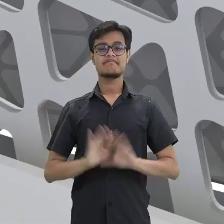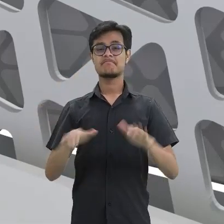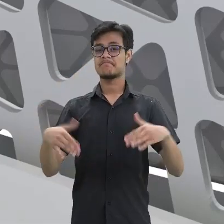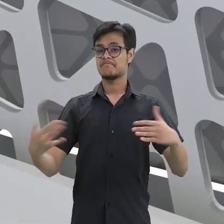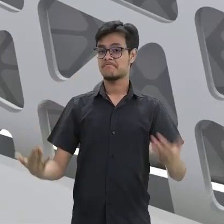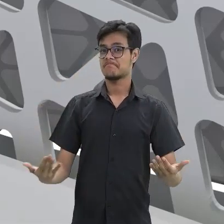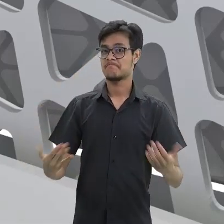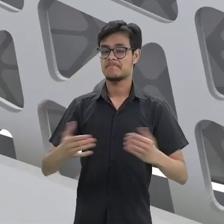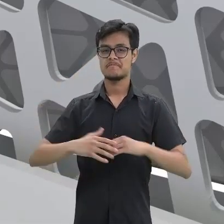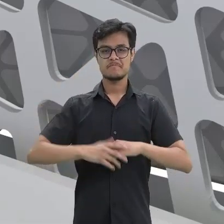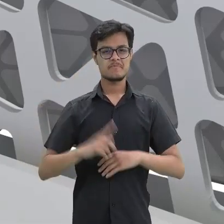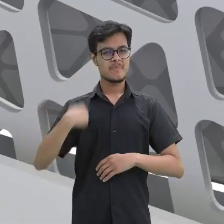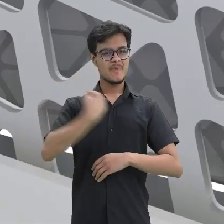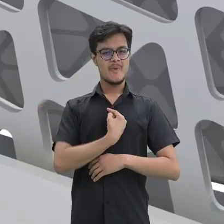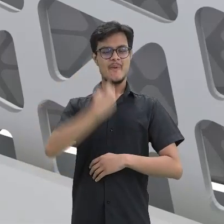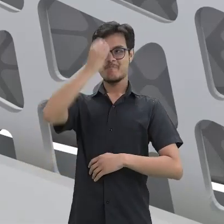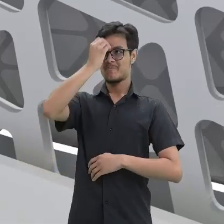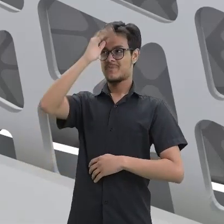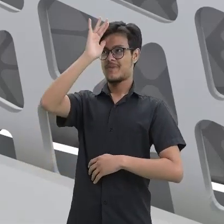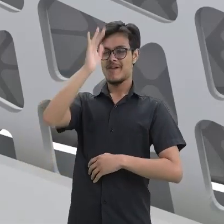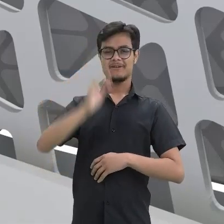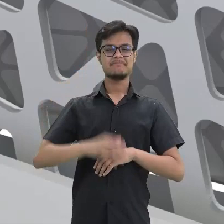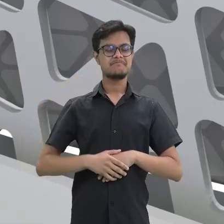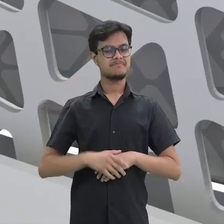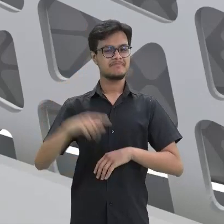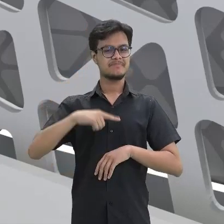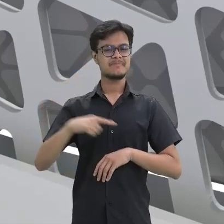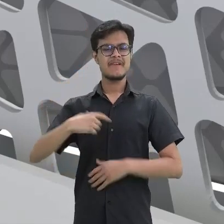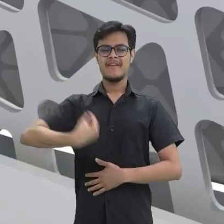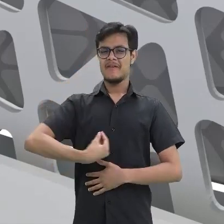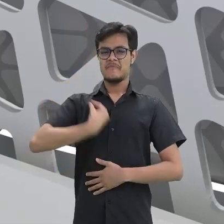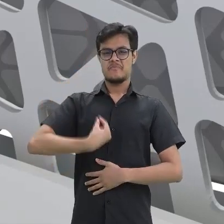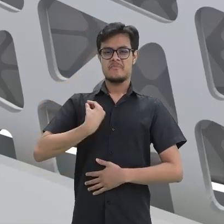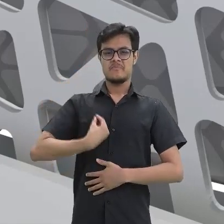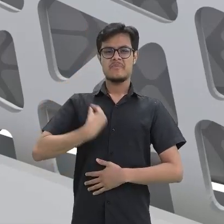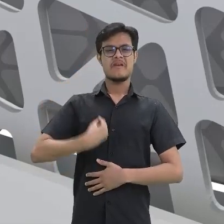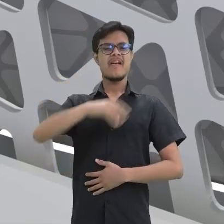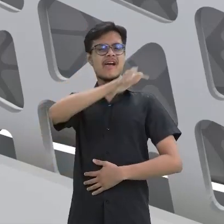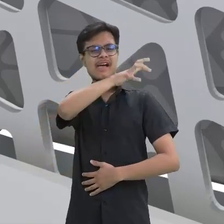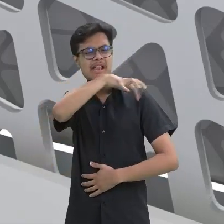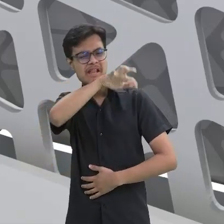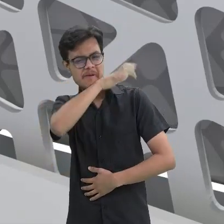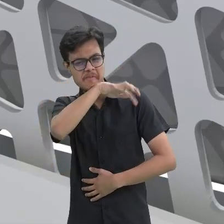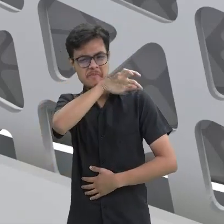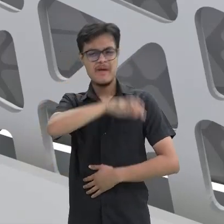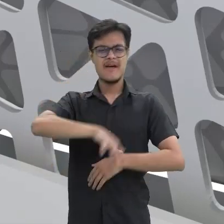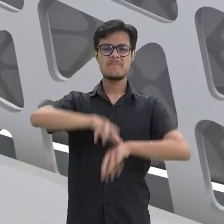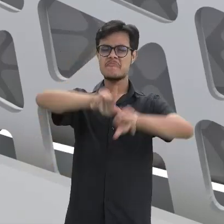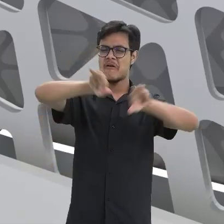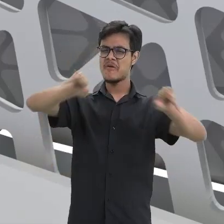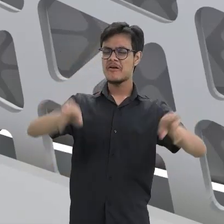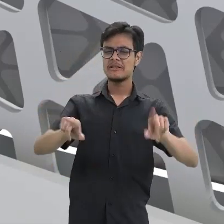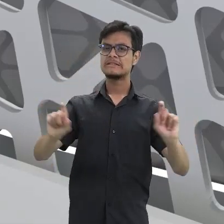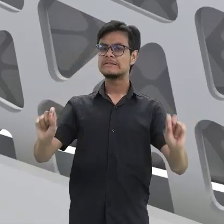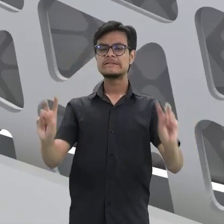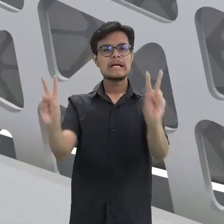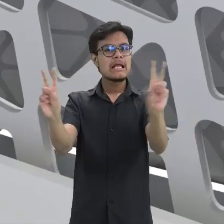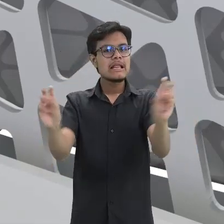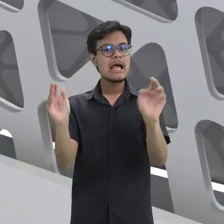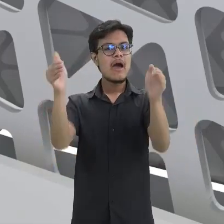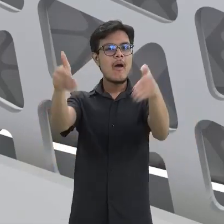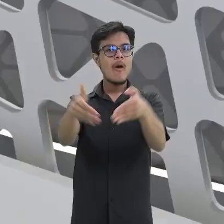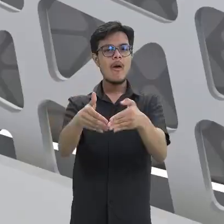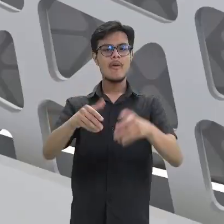aqui para a gente aprender um pouquinho mais sobre a vida, sobre os animais. E hoje a gente vai falar um pouquinho aí,